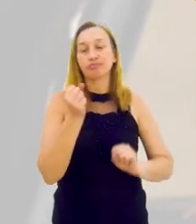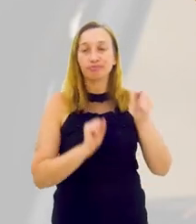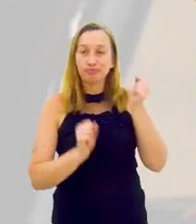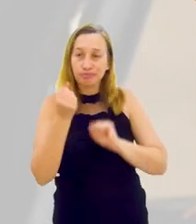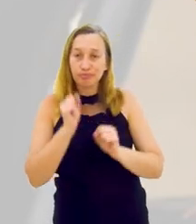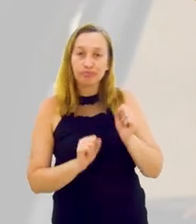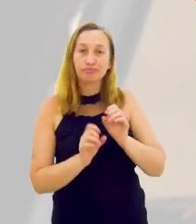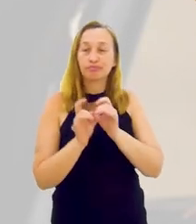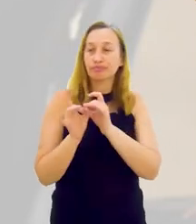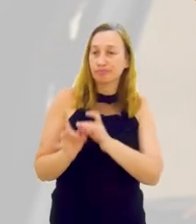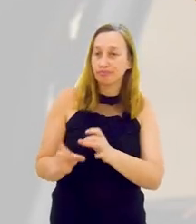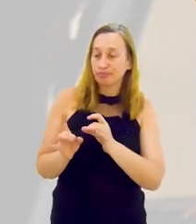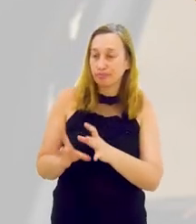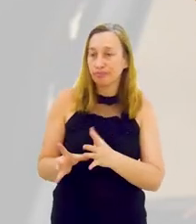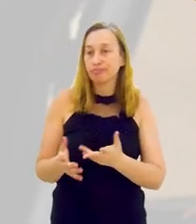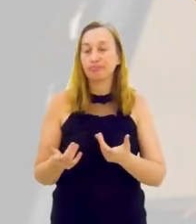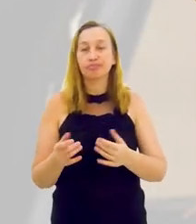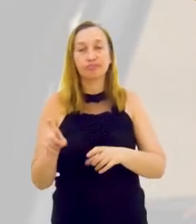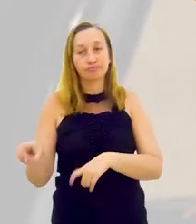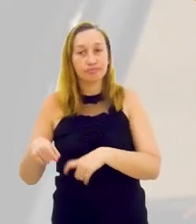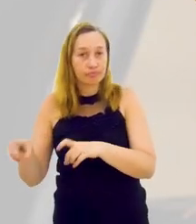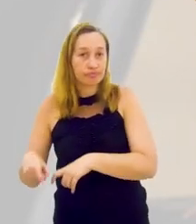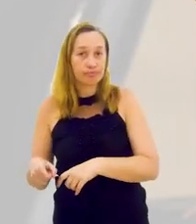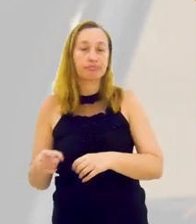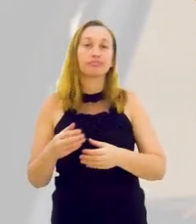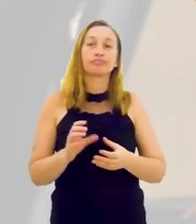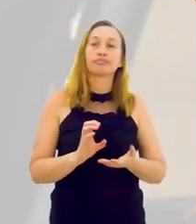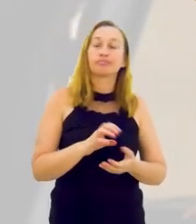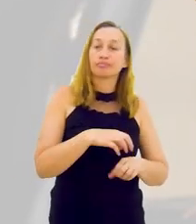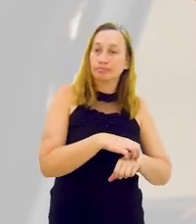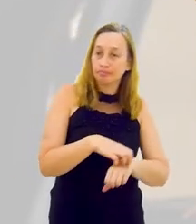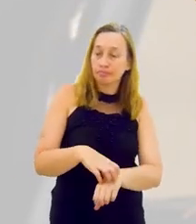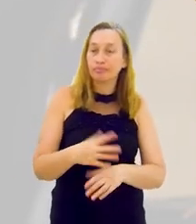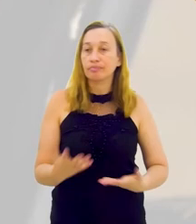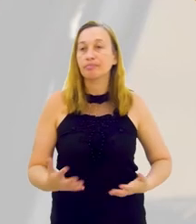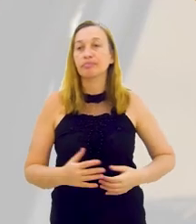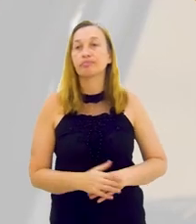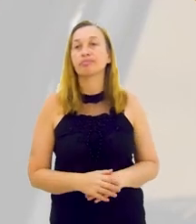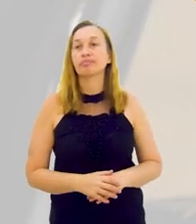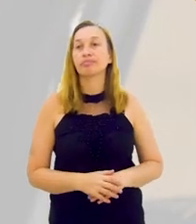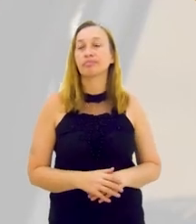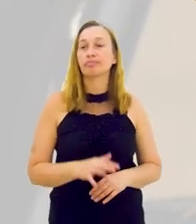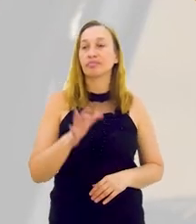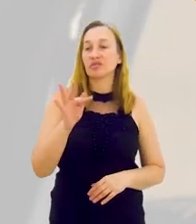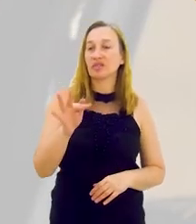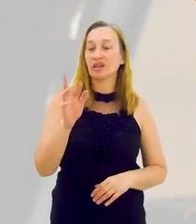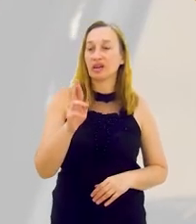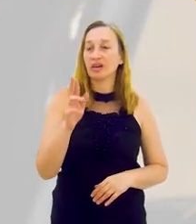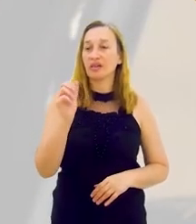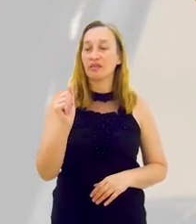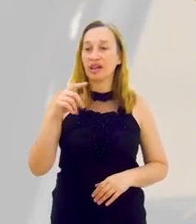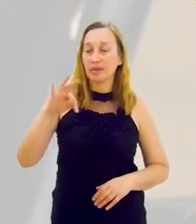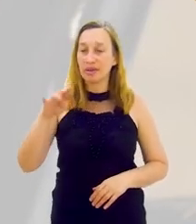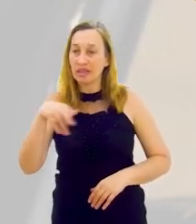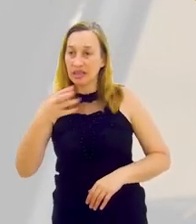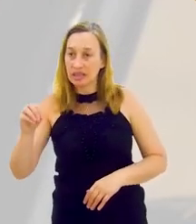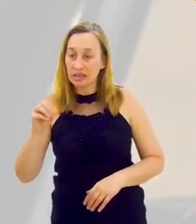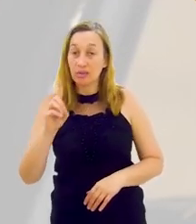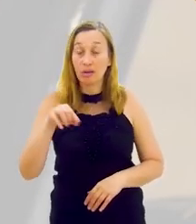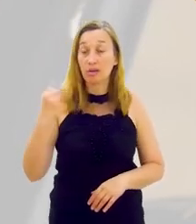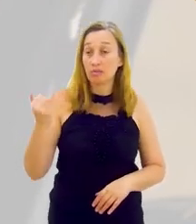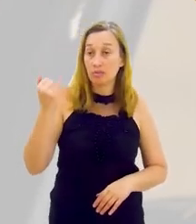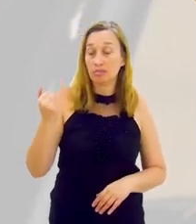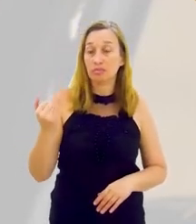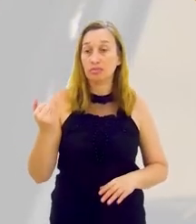tem um setor que é mais ligado à indústria, outro ao comércio, outro ao serviço, outro à agricultura, o transporte, tá? Essa questão da fragmentação tem uma